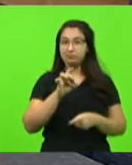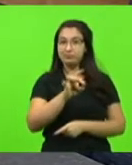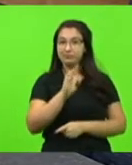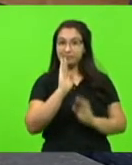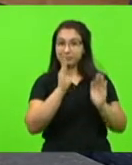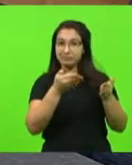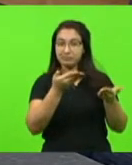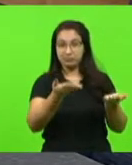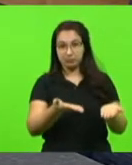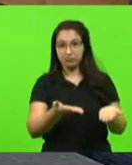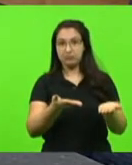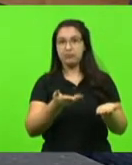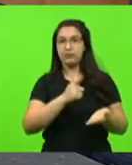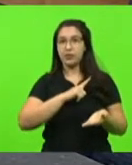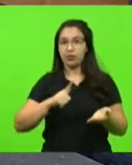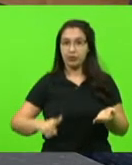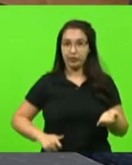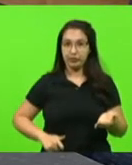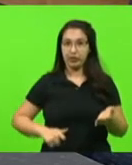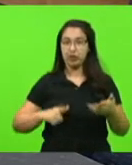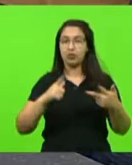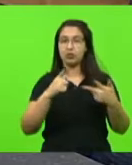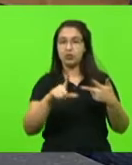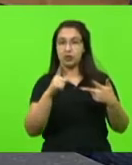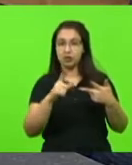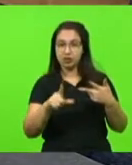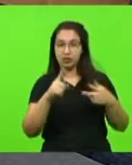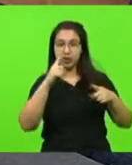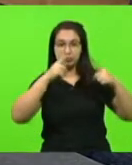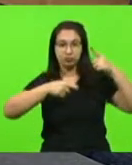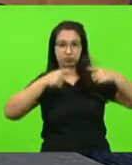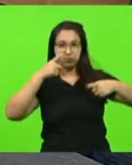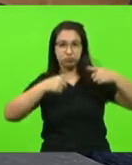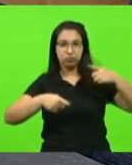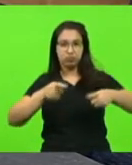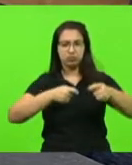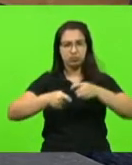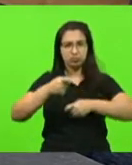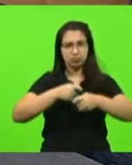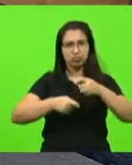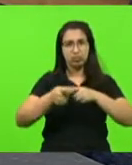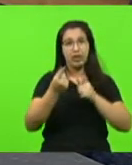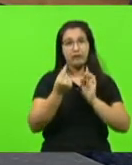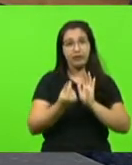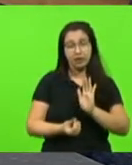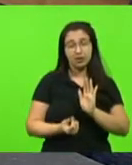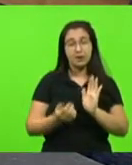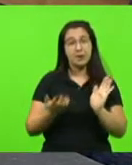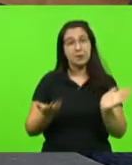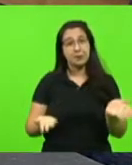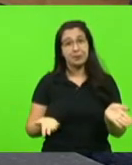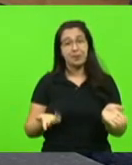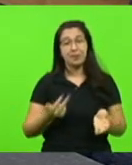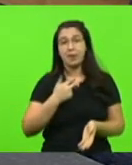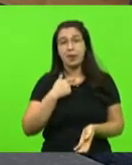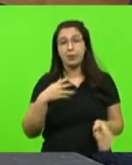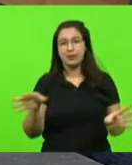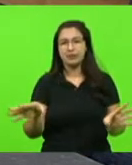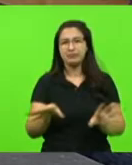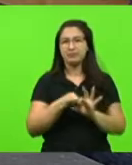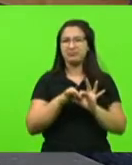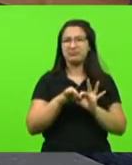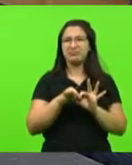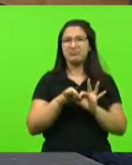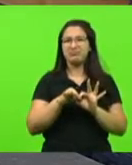legislar sobre matéria de caráter orçamentário financeiro. Financeiro, não tem como vincular receitas.